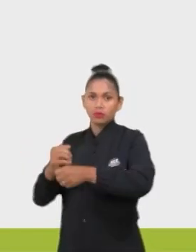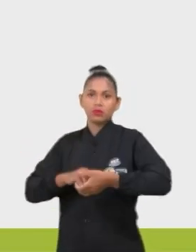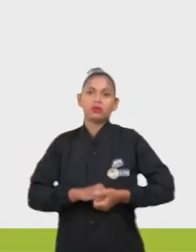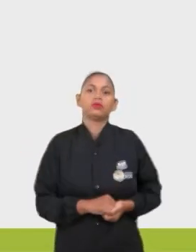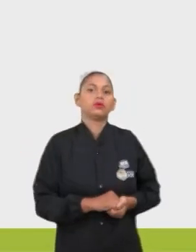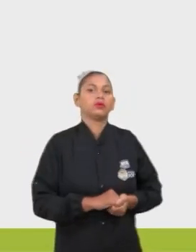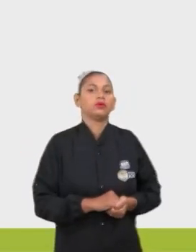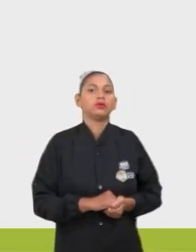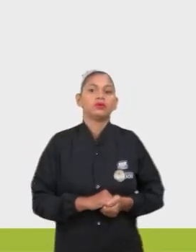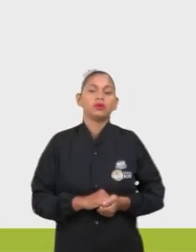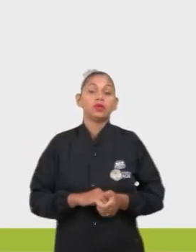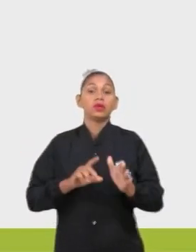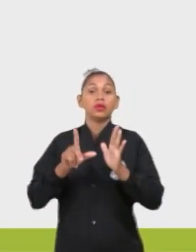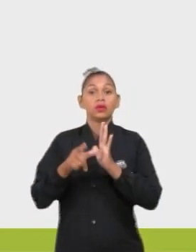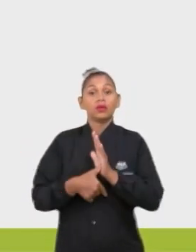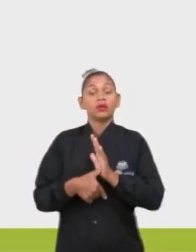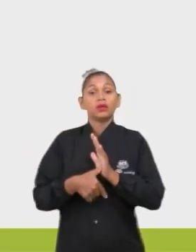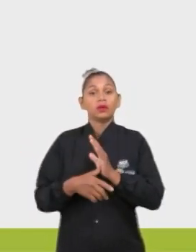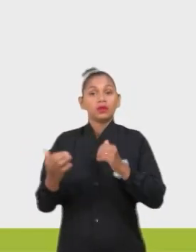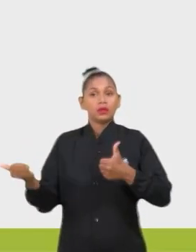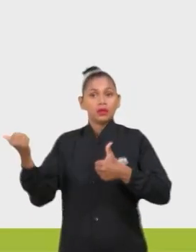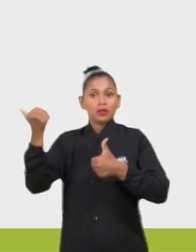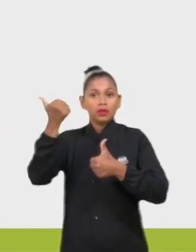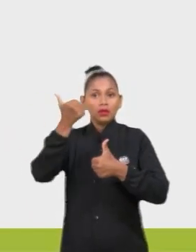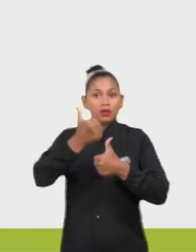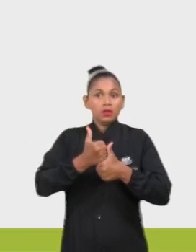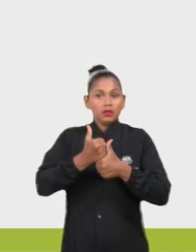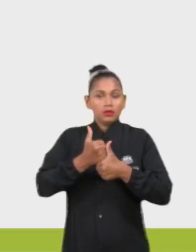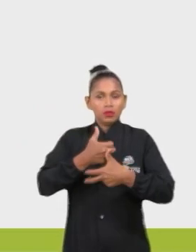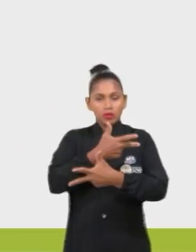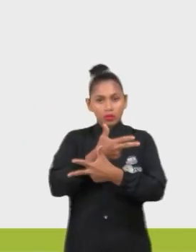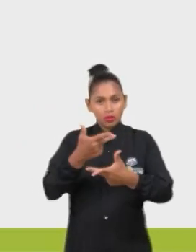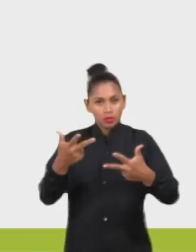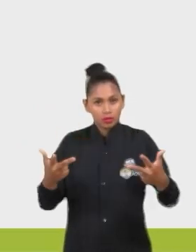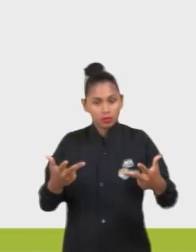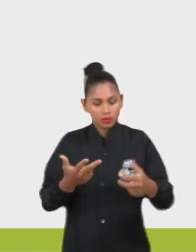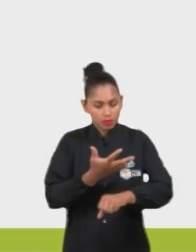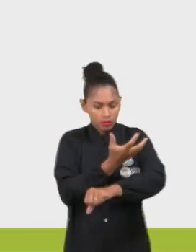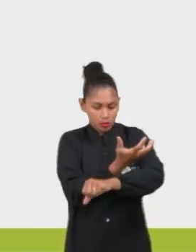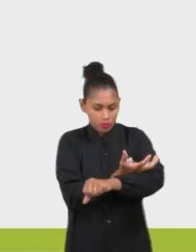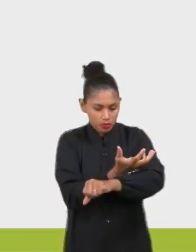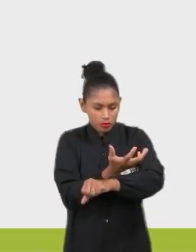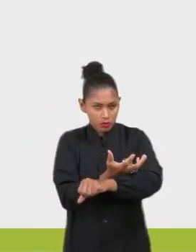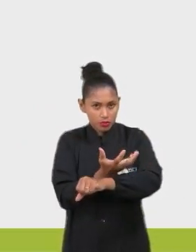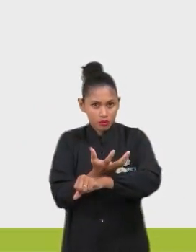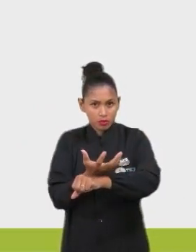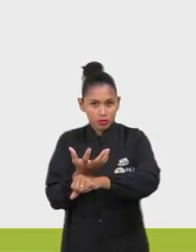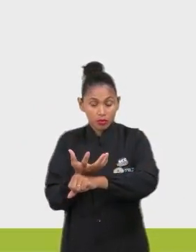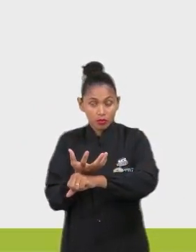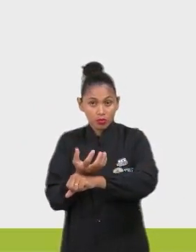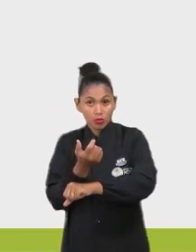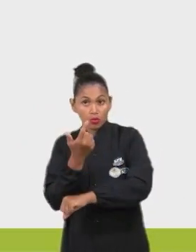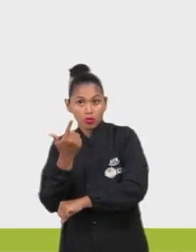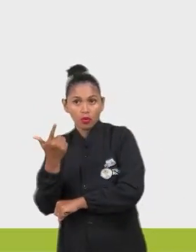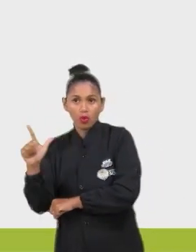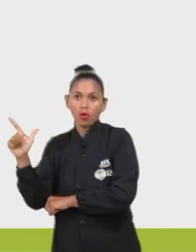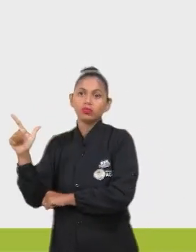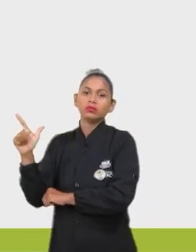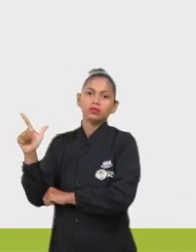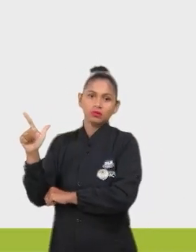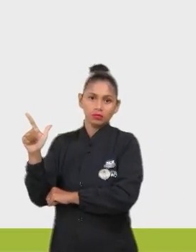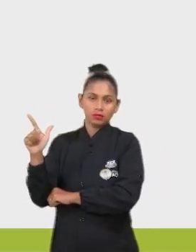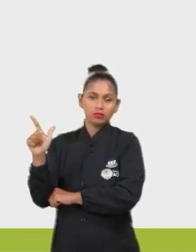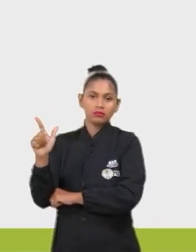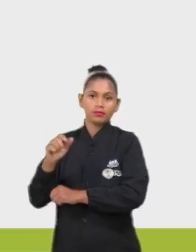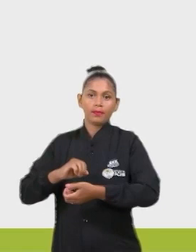Pois, substitui gradativamente as espécies cultiváveis por espécies arbóreas? Não